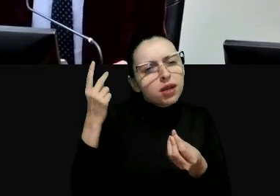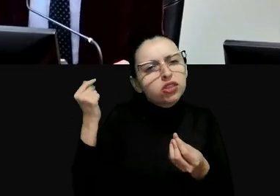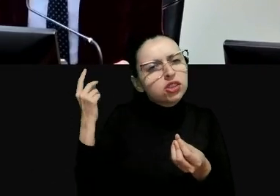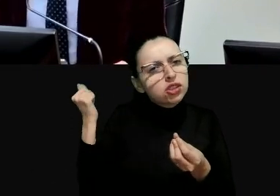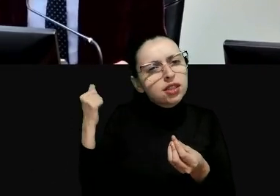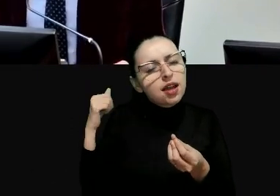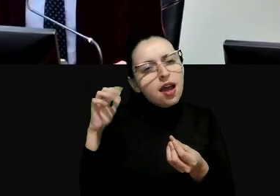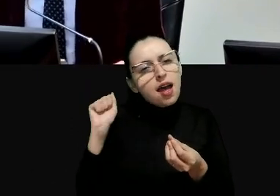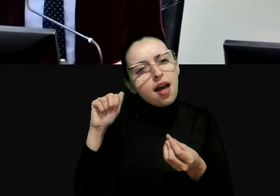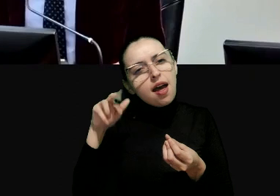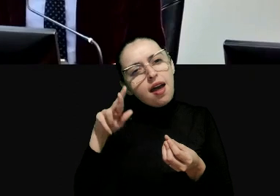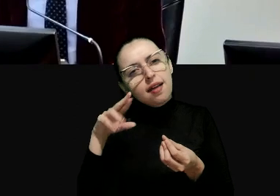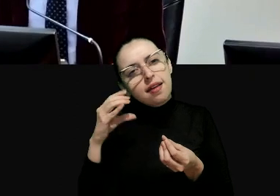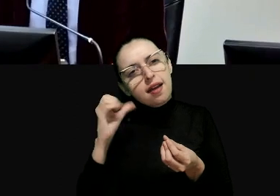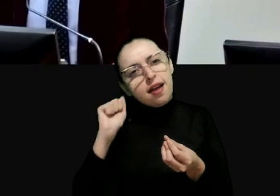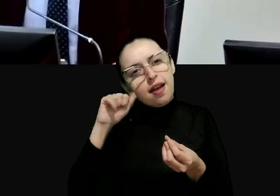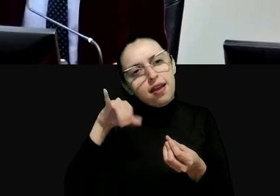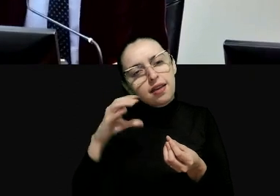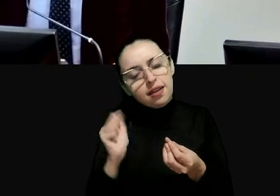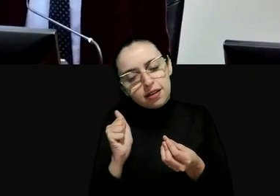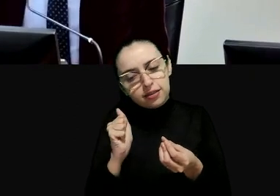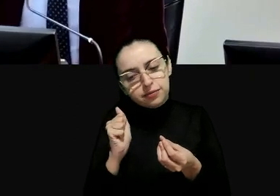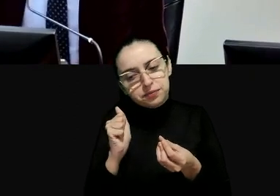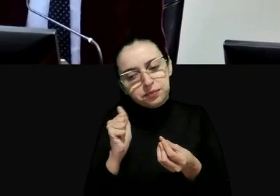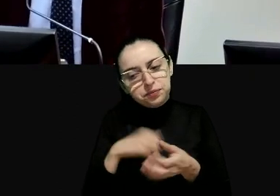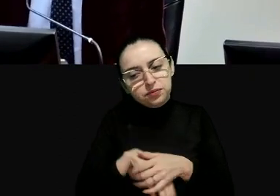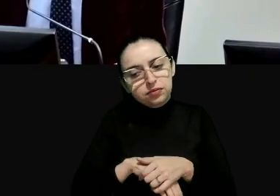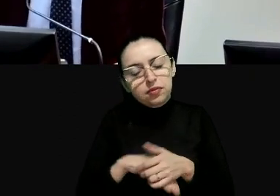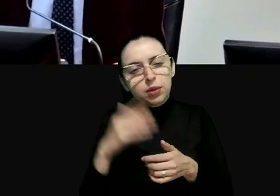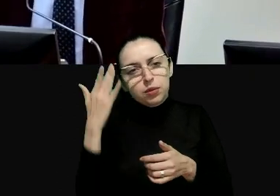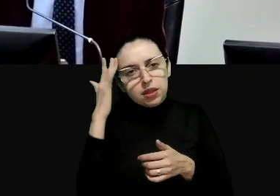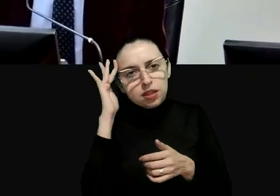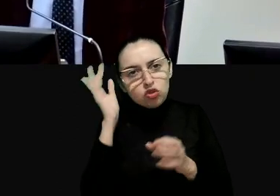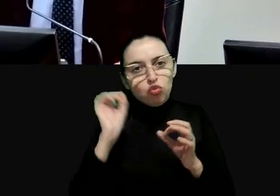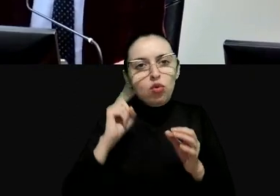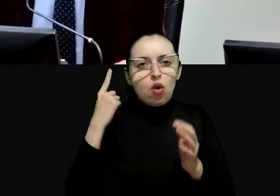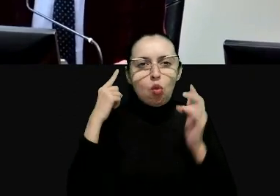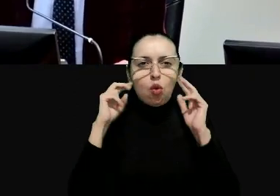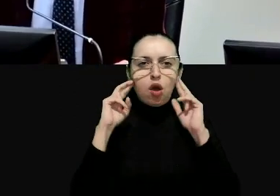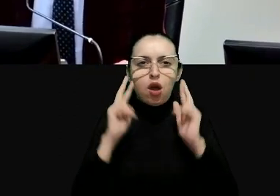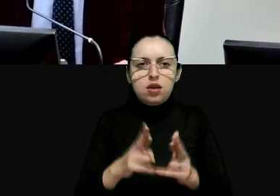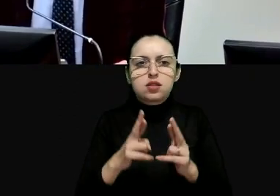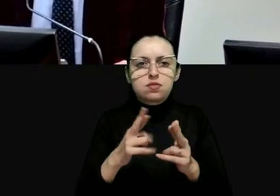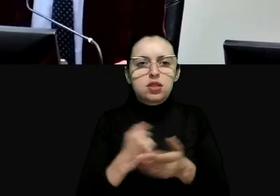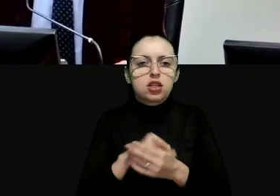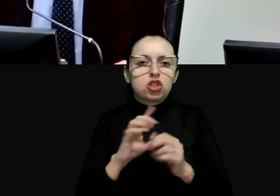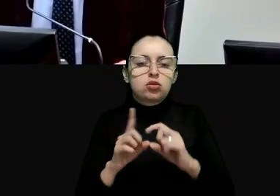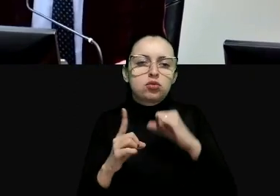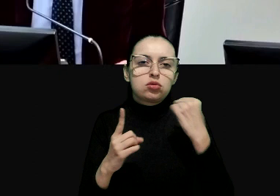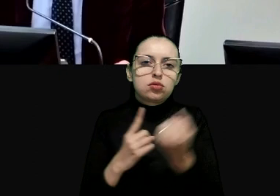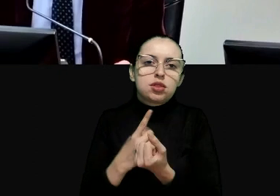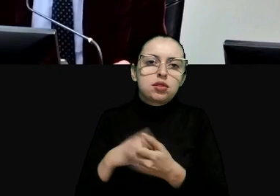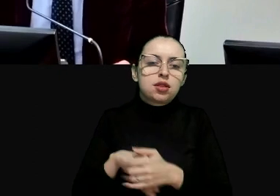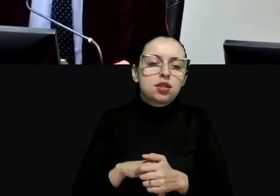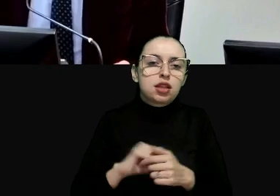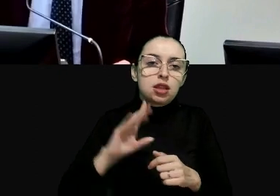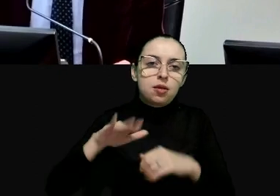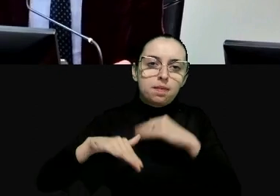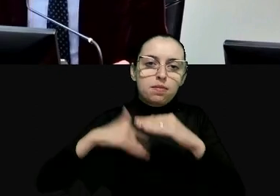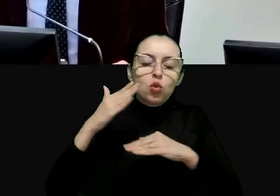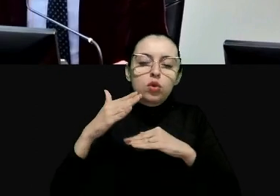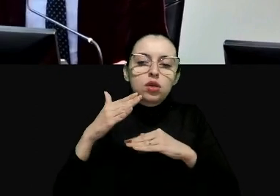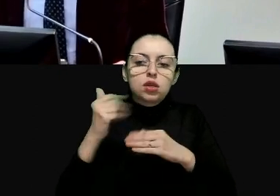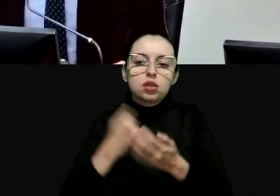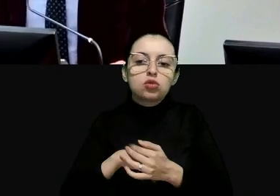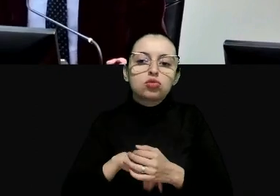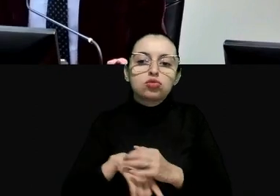direito represivo para manter o ordem ordem na sociedade depois